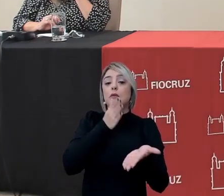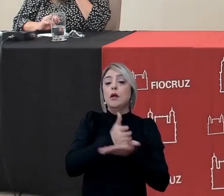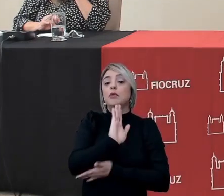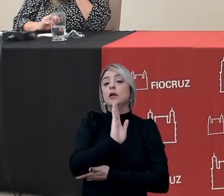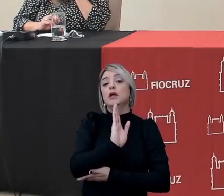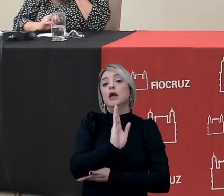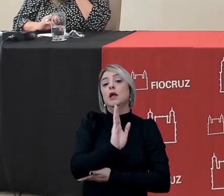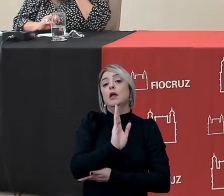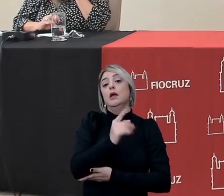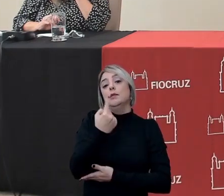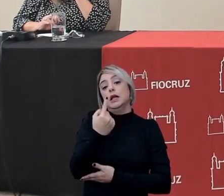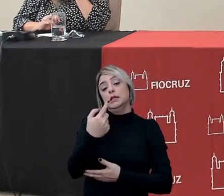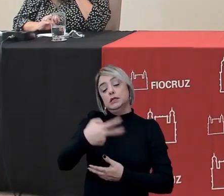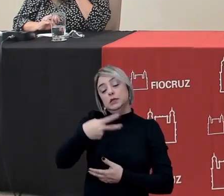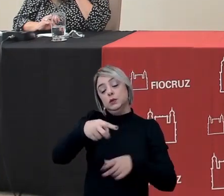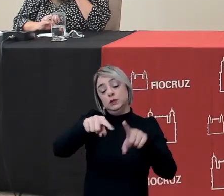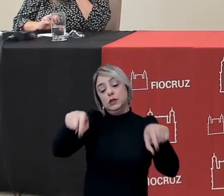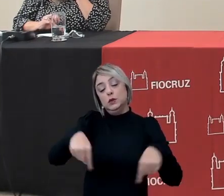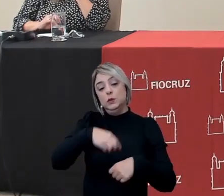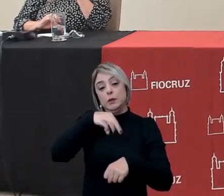para a segunda turma do mestrado